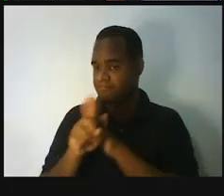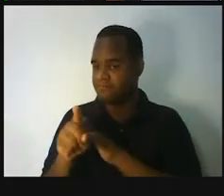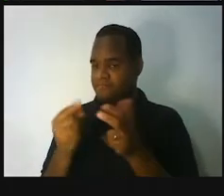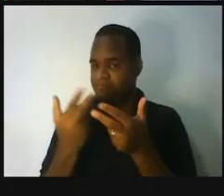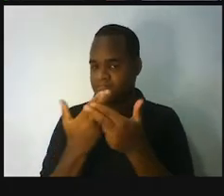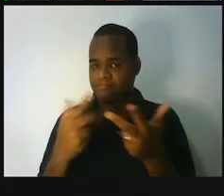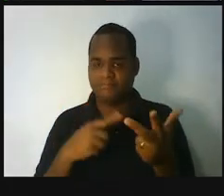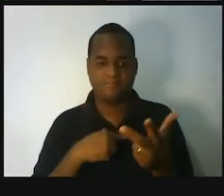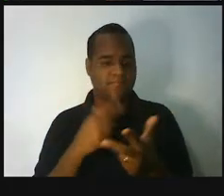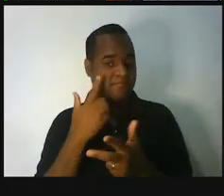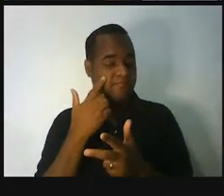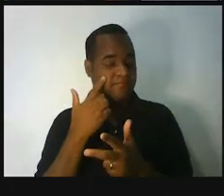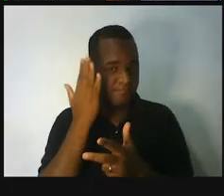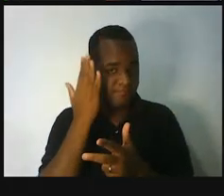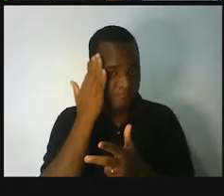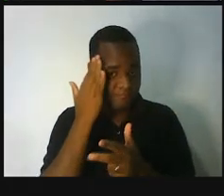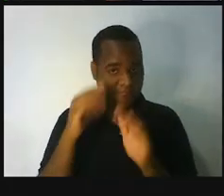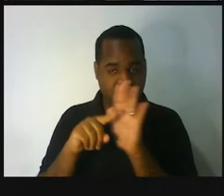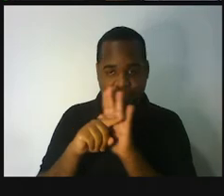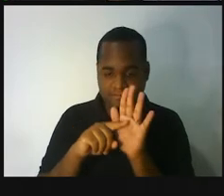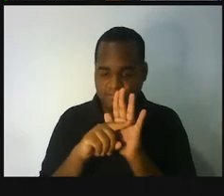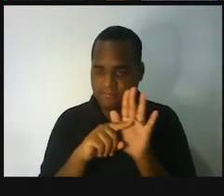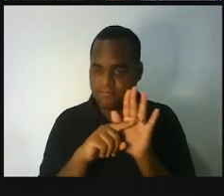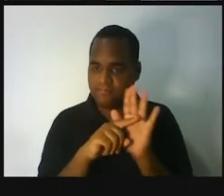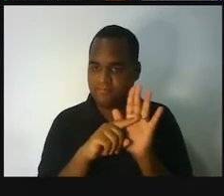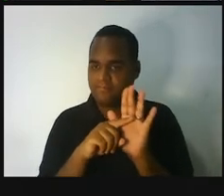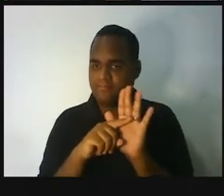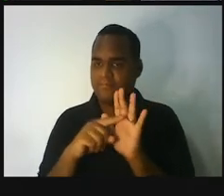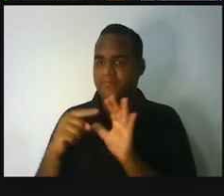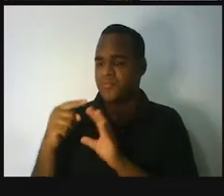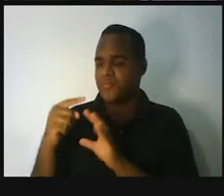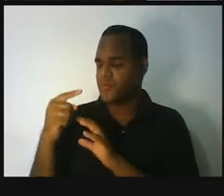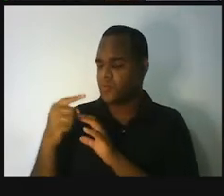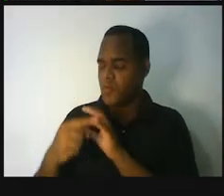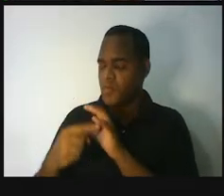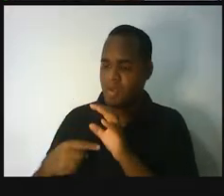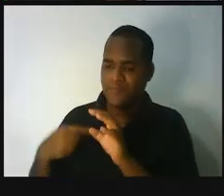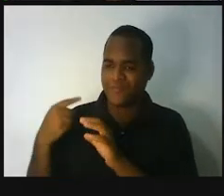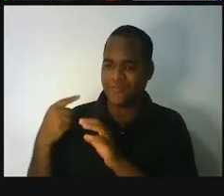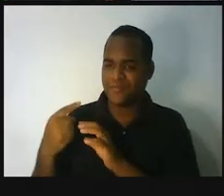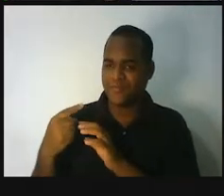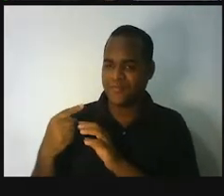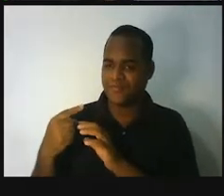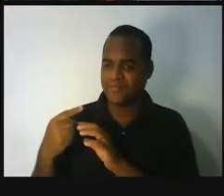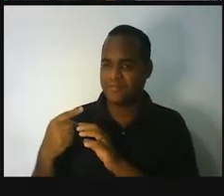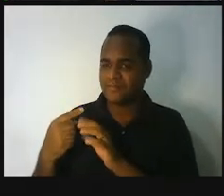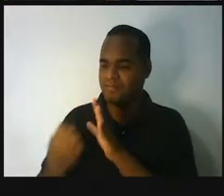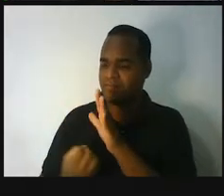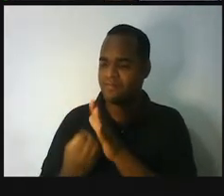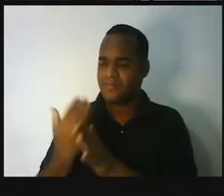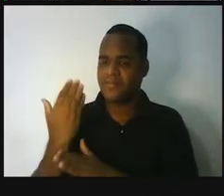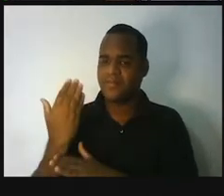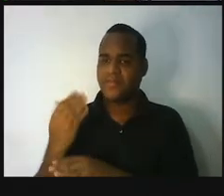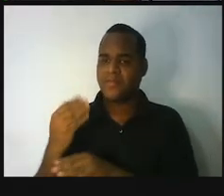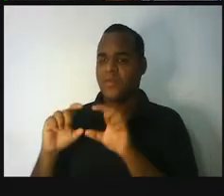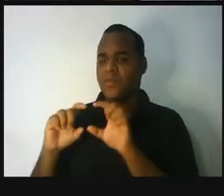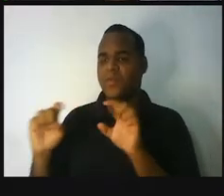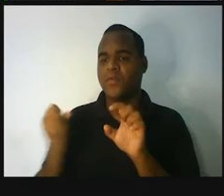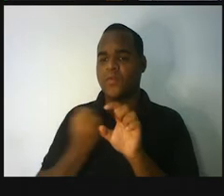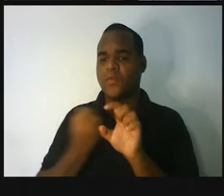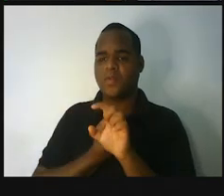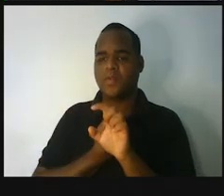você está investigando. De onde é que você acha que nasceu esses 13 milhões,